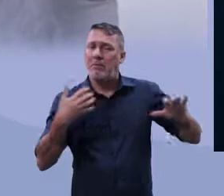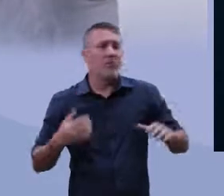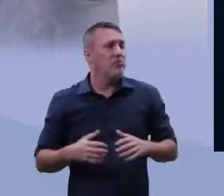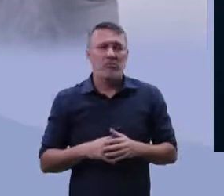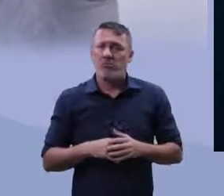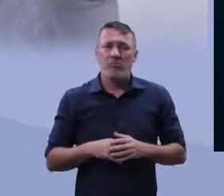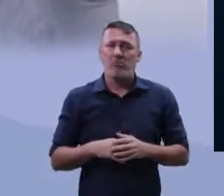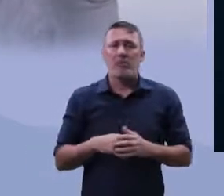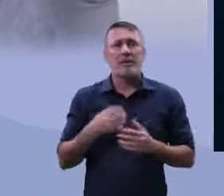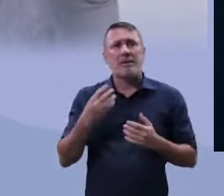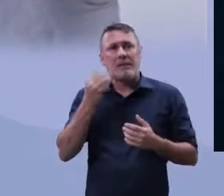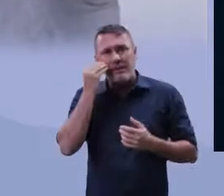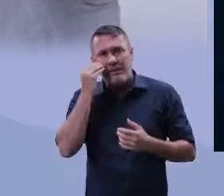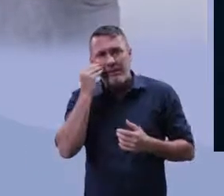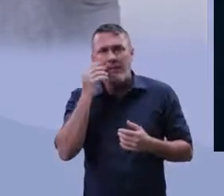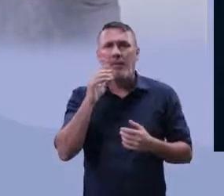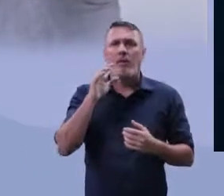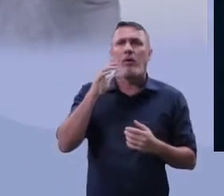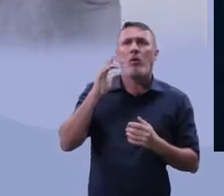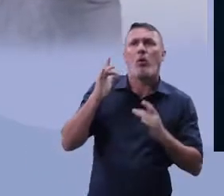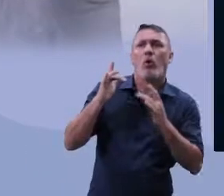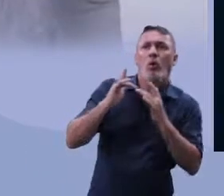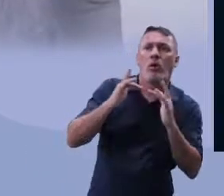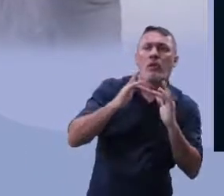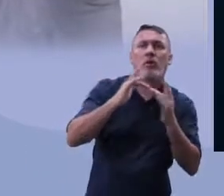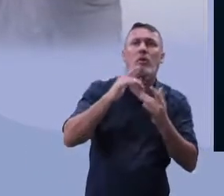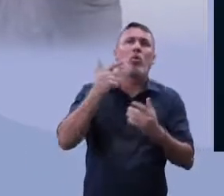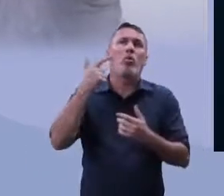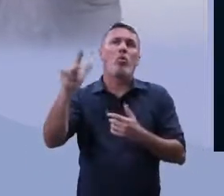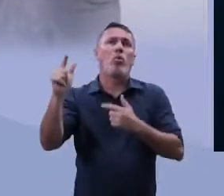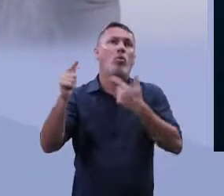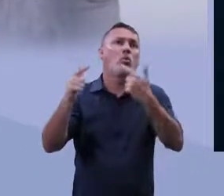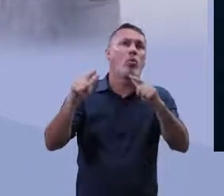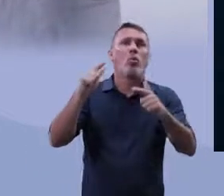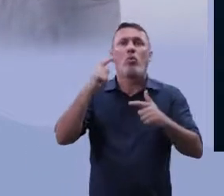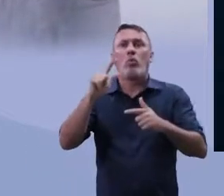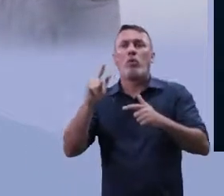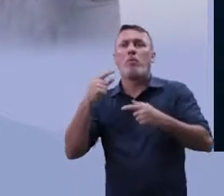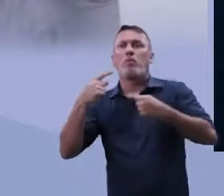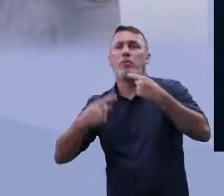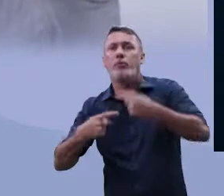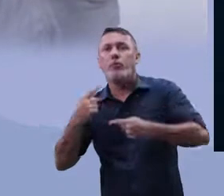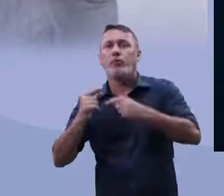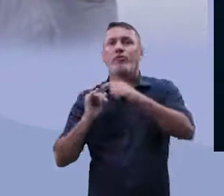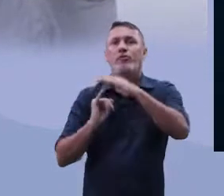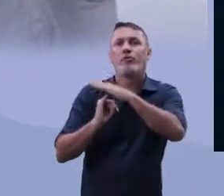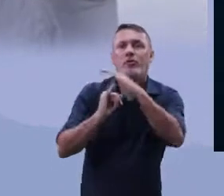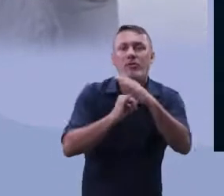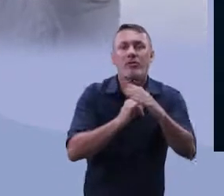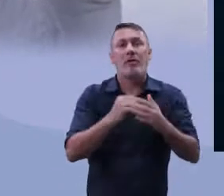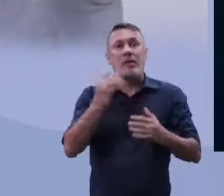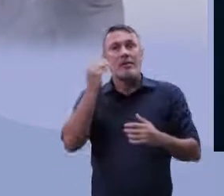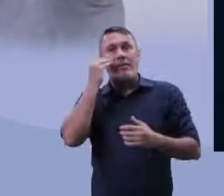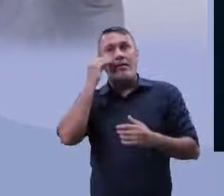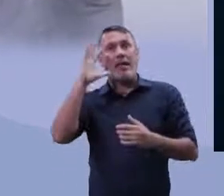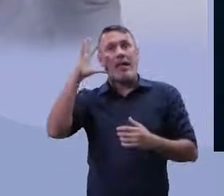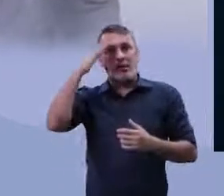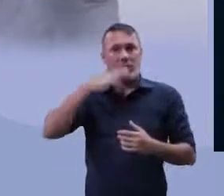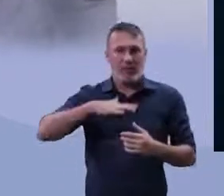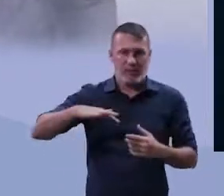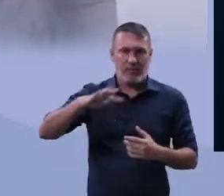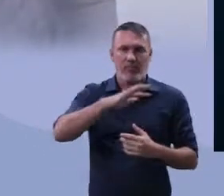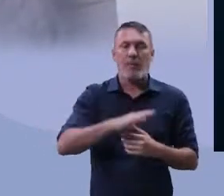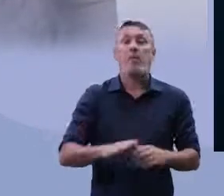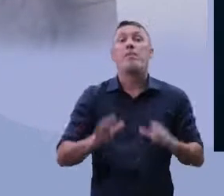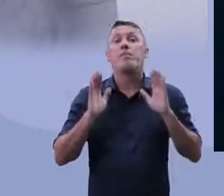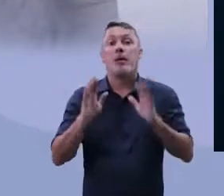busca de instituições políticas, de ter representação política, tentar resolver a